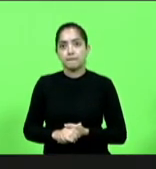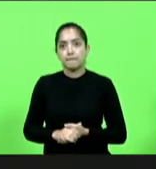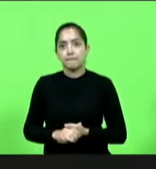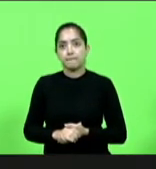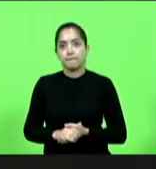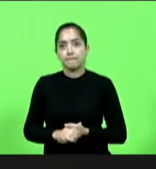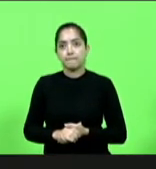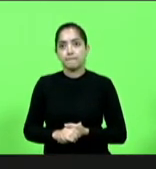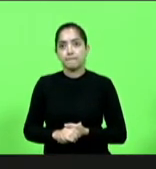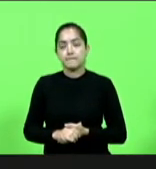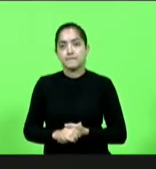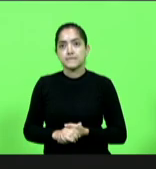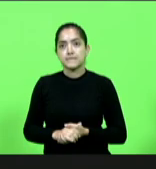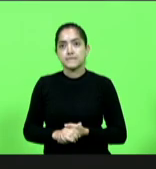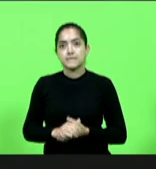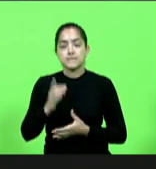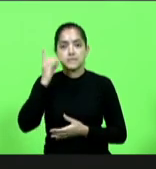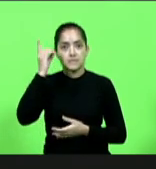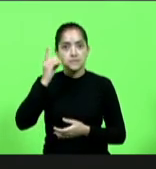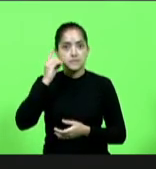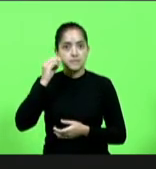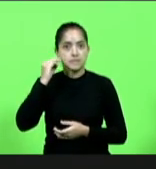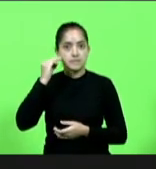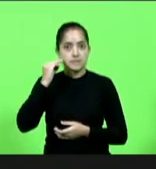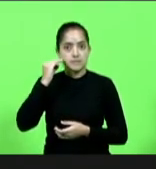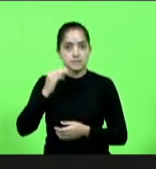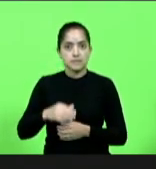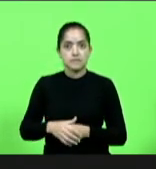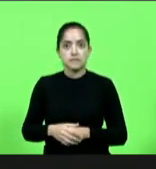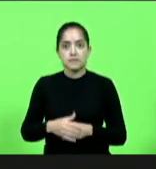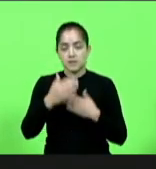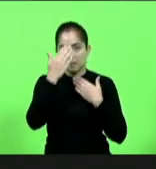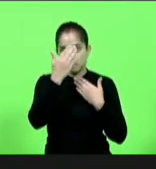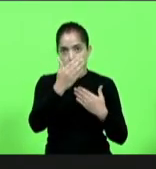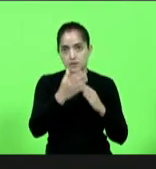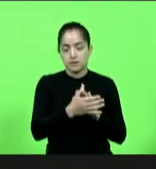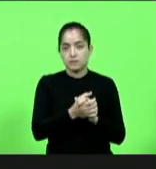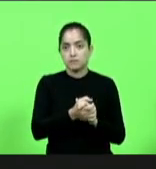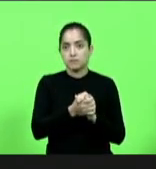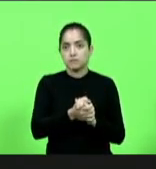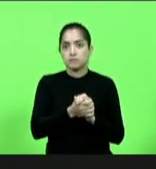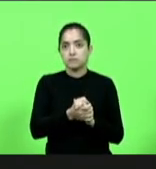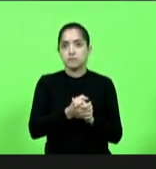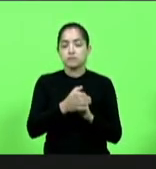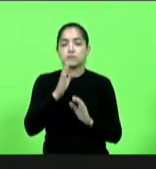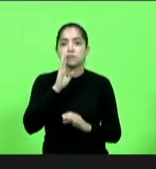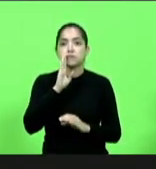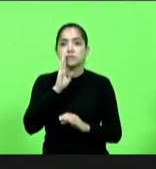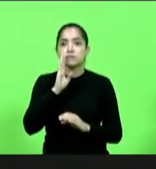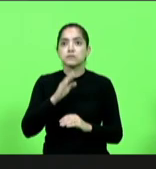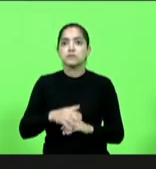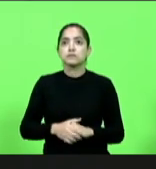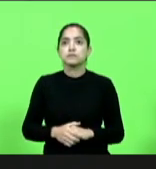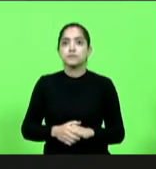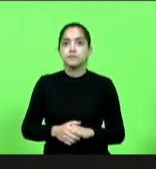deputado Márcio Machado obrigado presidente cumprimento vossa excelência deputado Nilson Berlanda